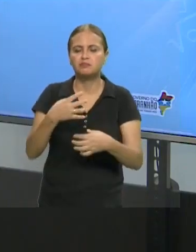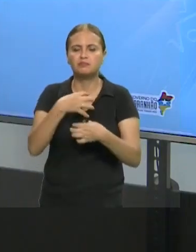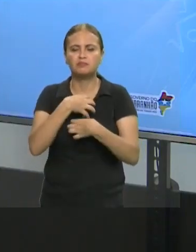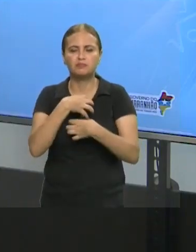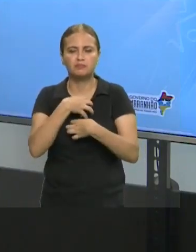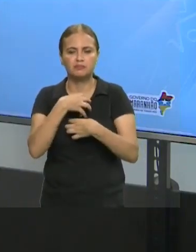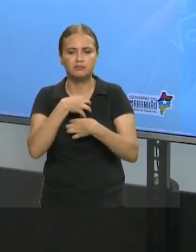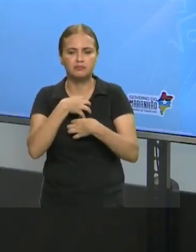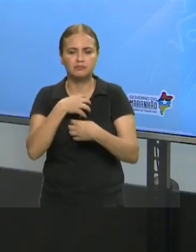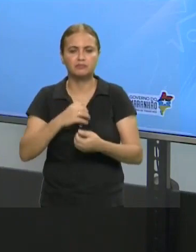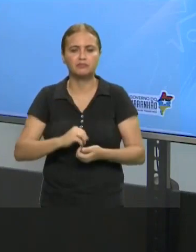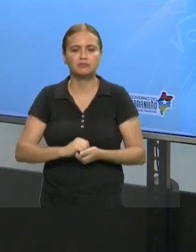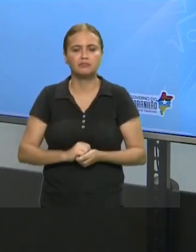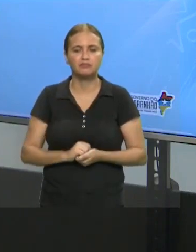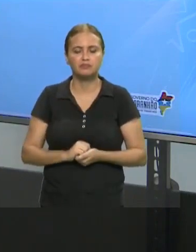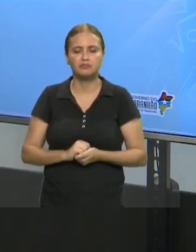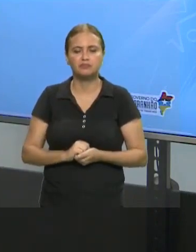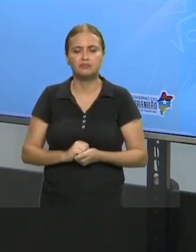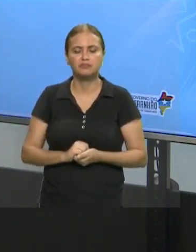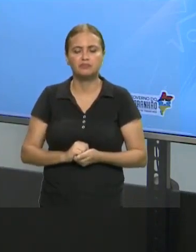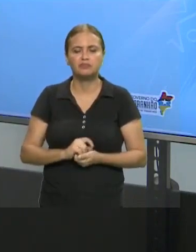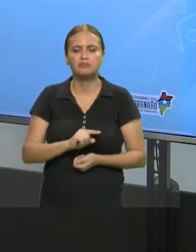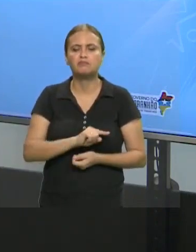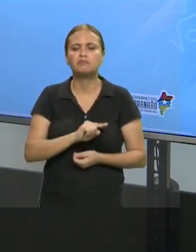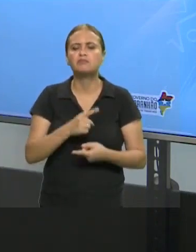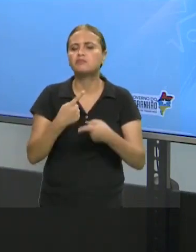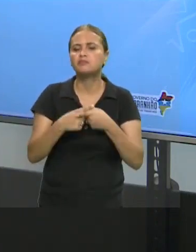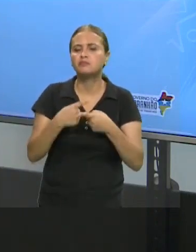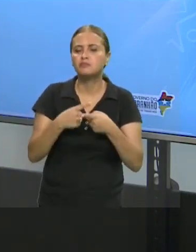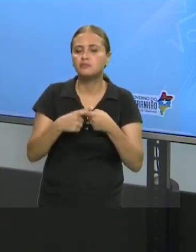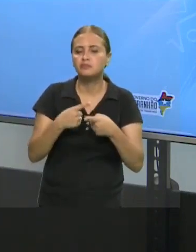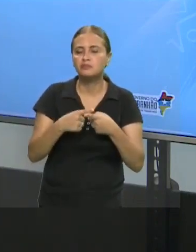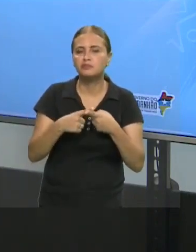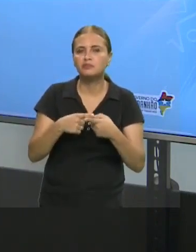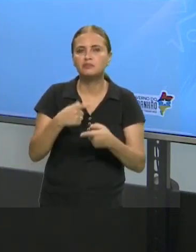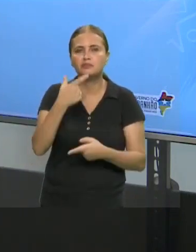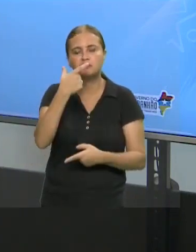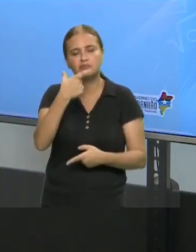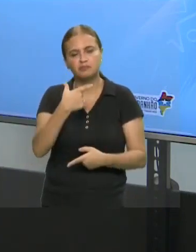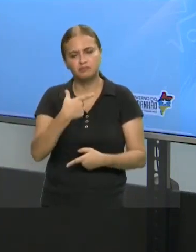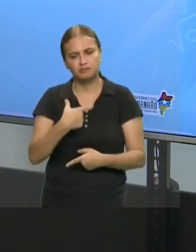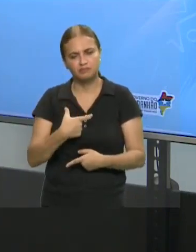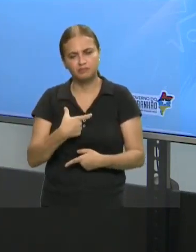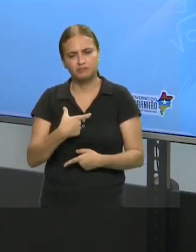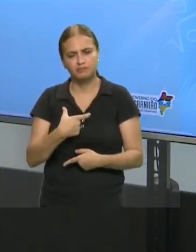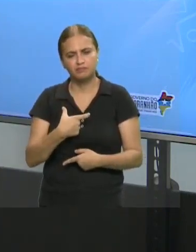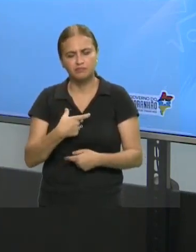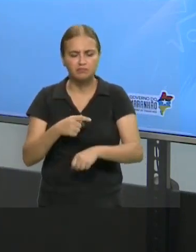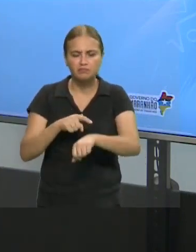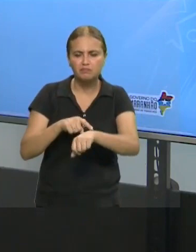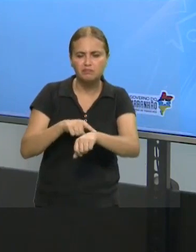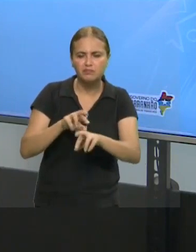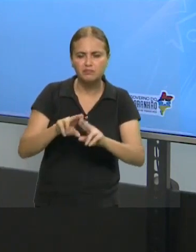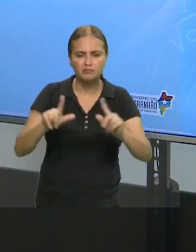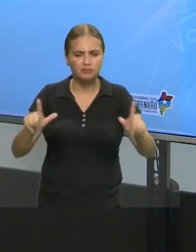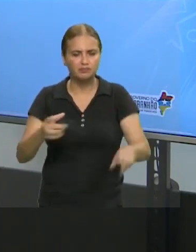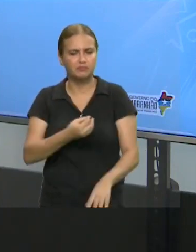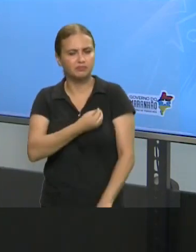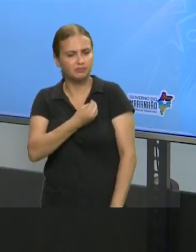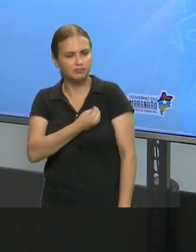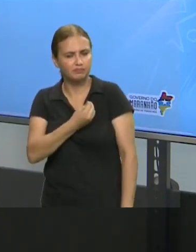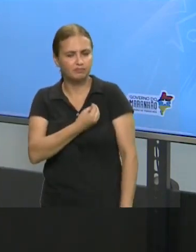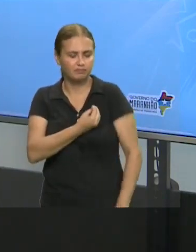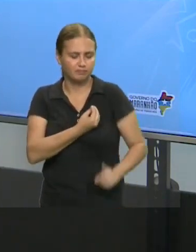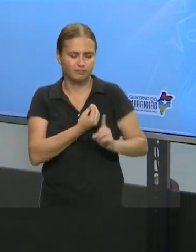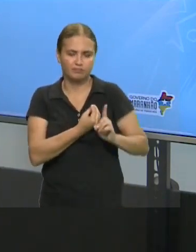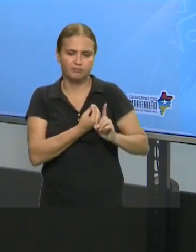abandonada? Até que ponto a gente, em diferentes momentos da vida, a gente também se sente